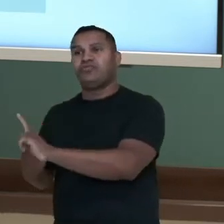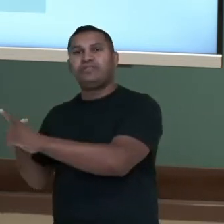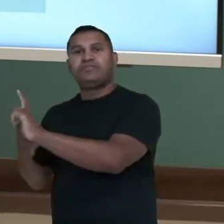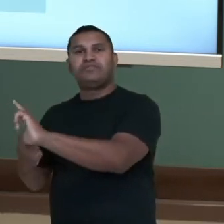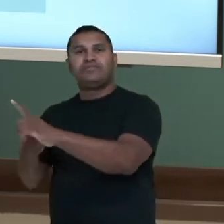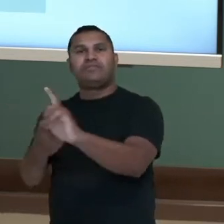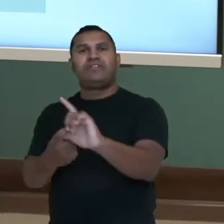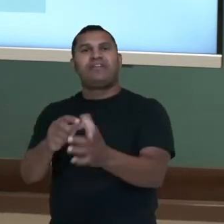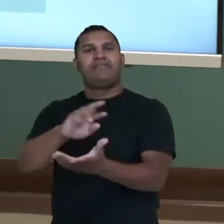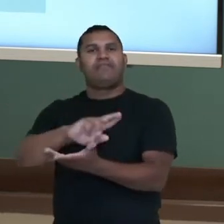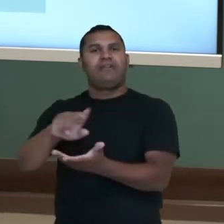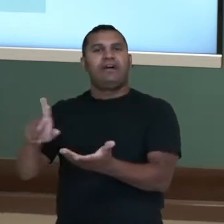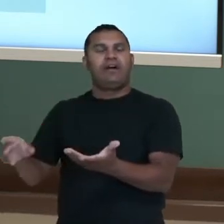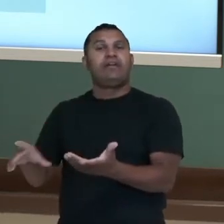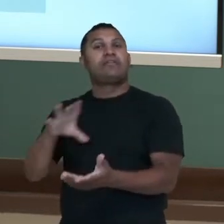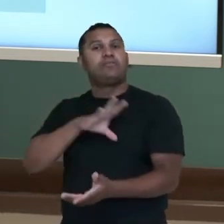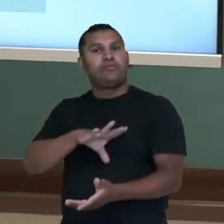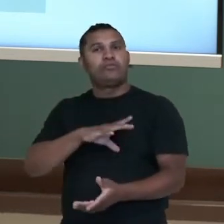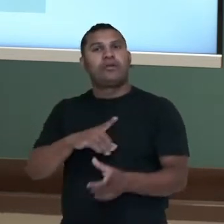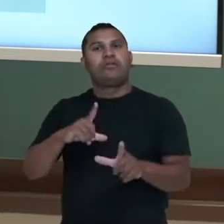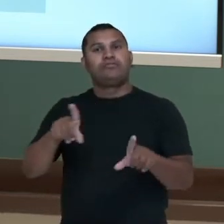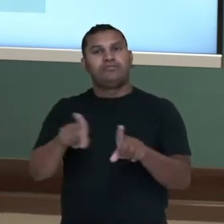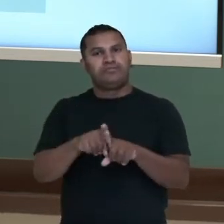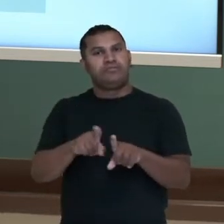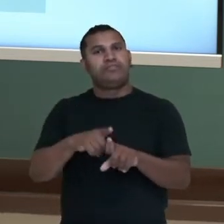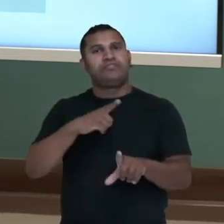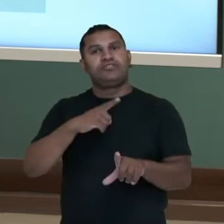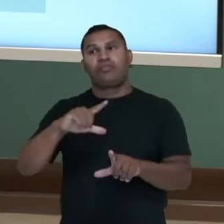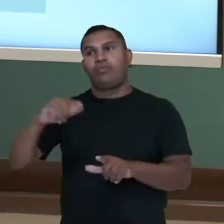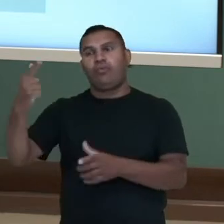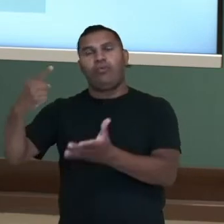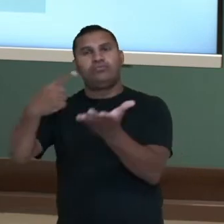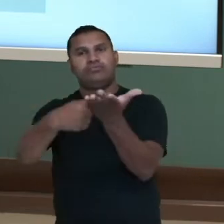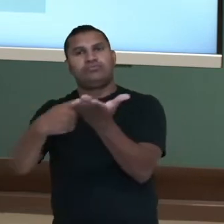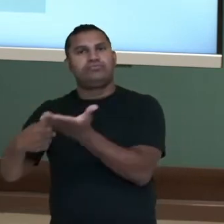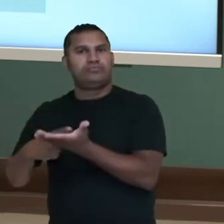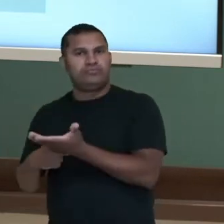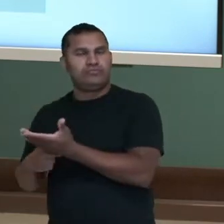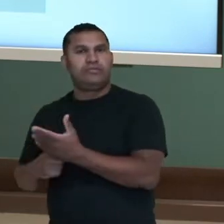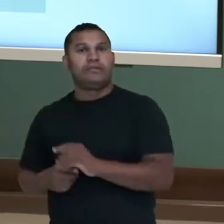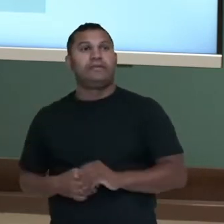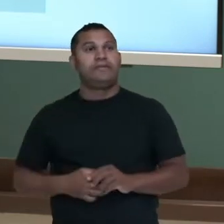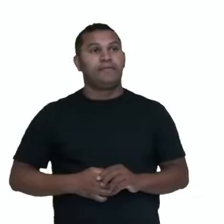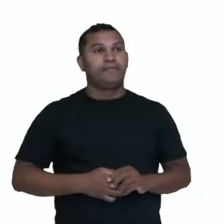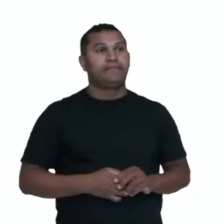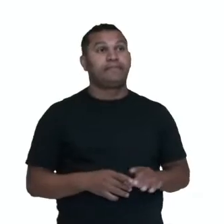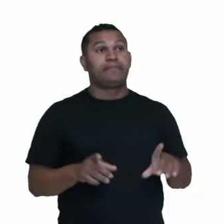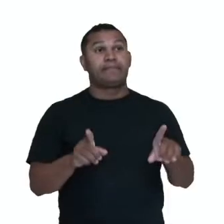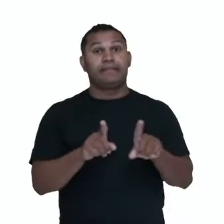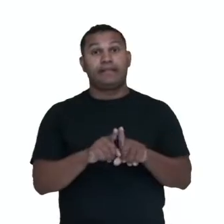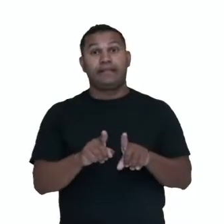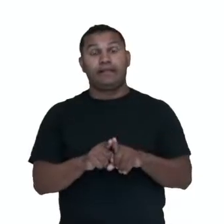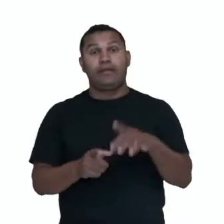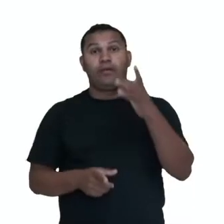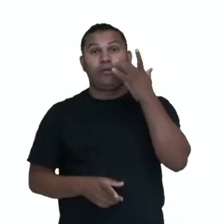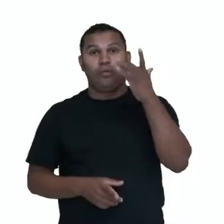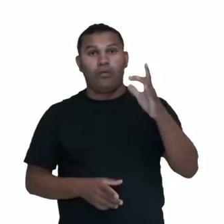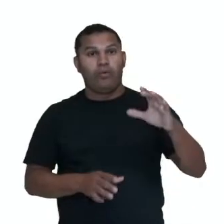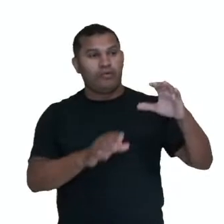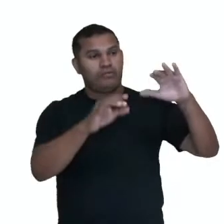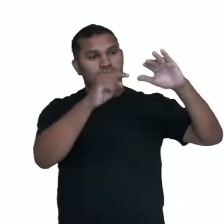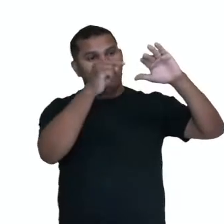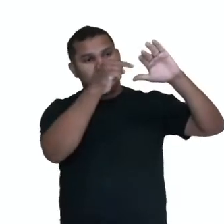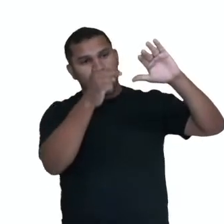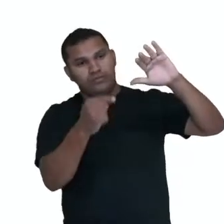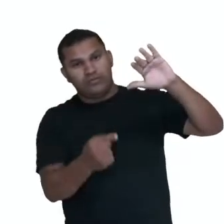interiorização do território brasileiro. A população passa a se deslocar, além de São Paulo, Rio de Janeiro e Salvador, para regiões